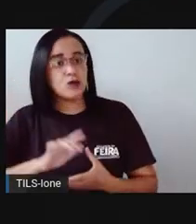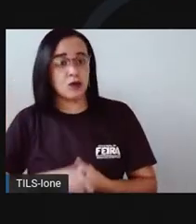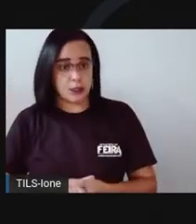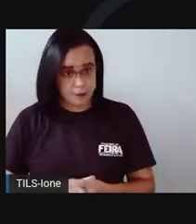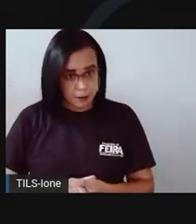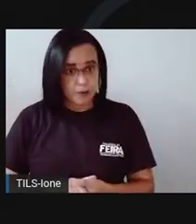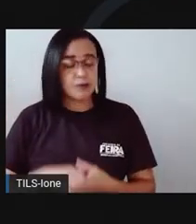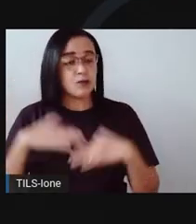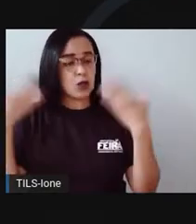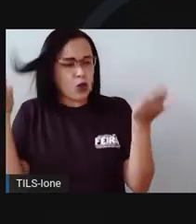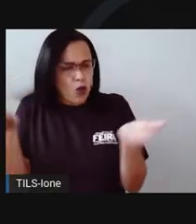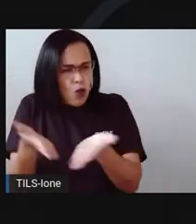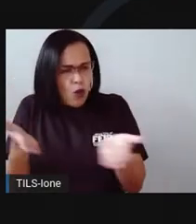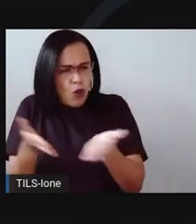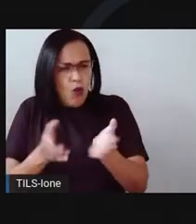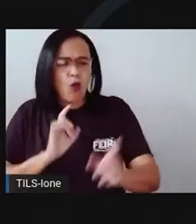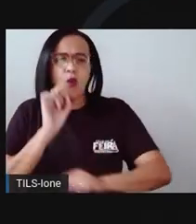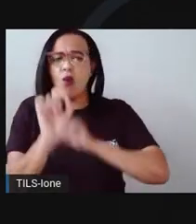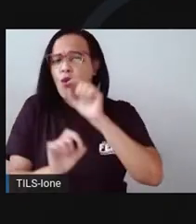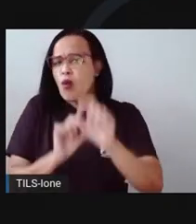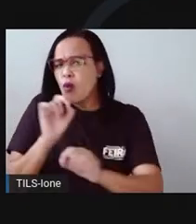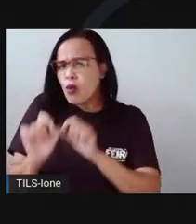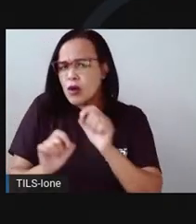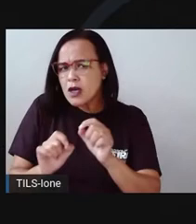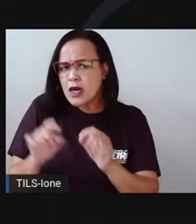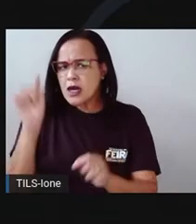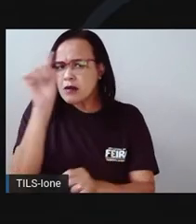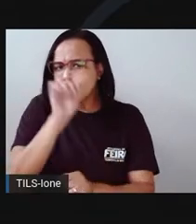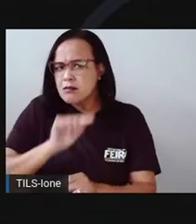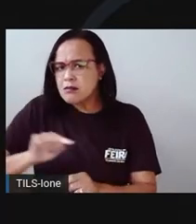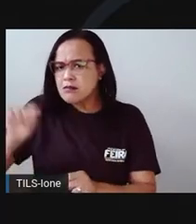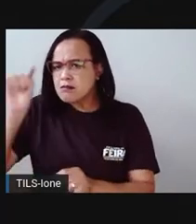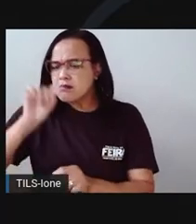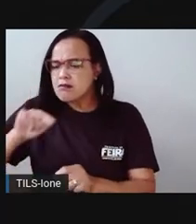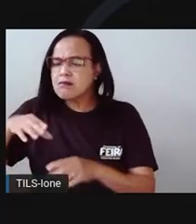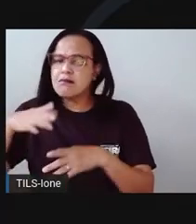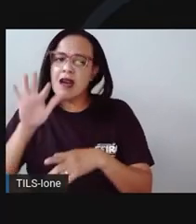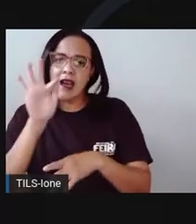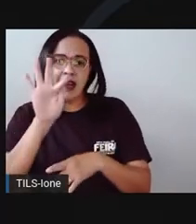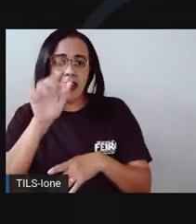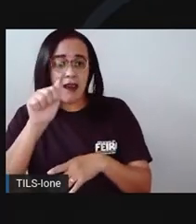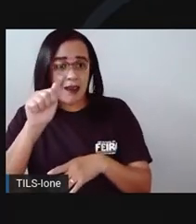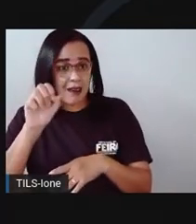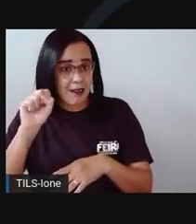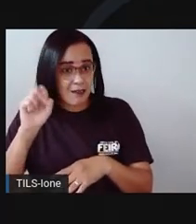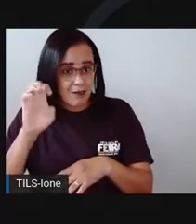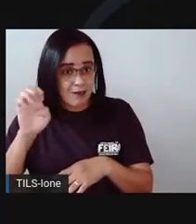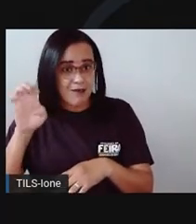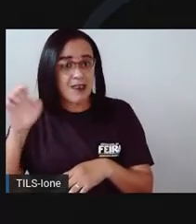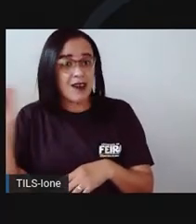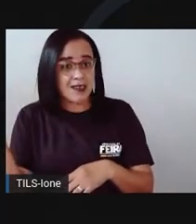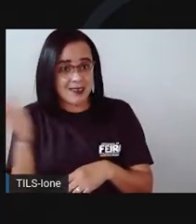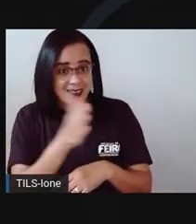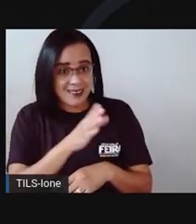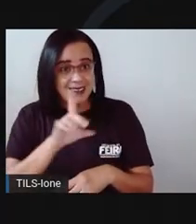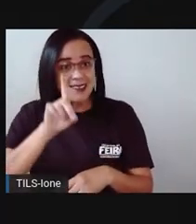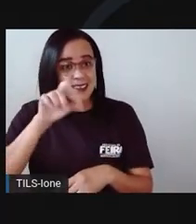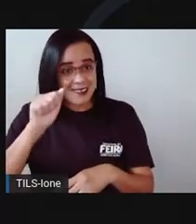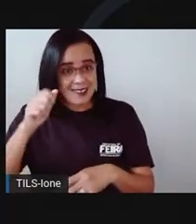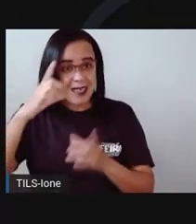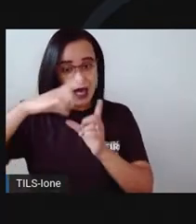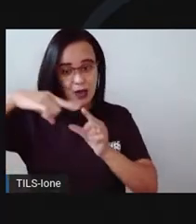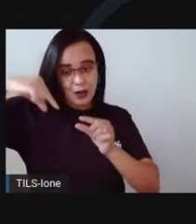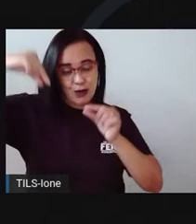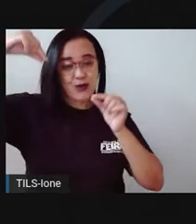Atualmente, a gente conhece esse ciclo como fases da lua, e essas fases são cheia, minguante,